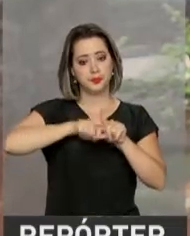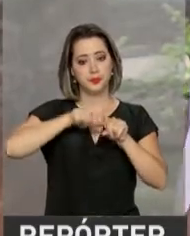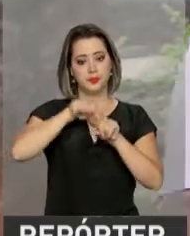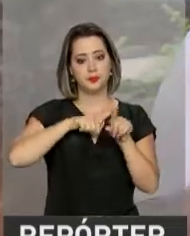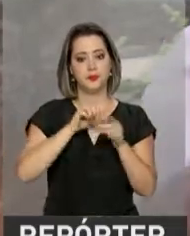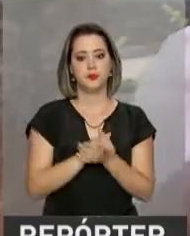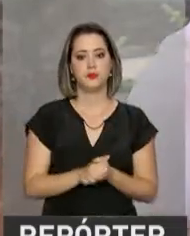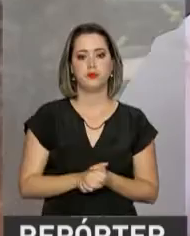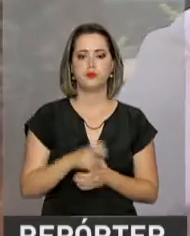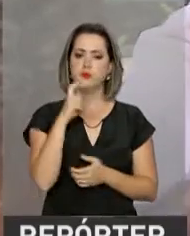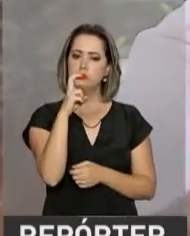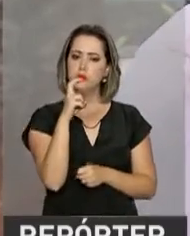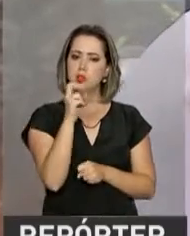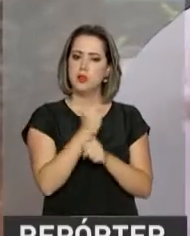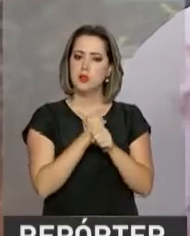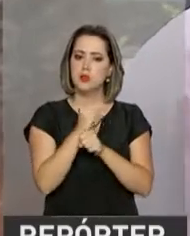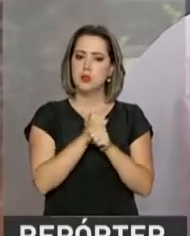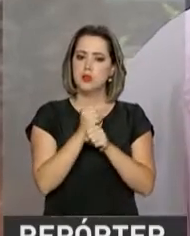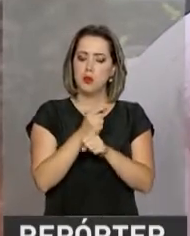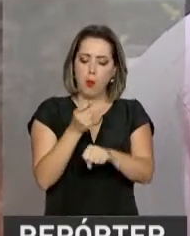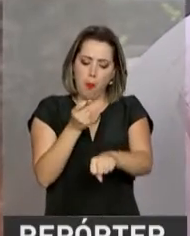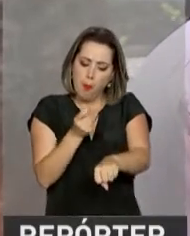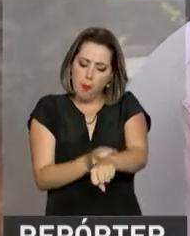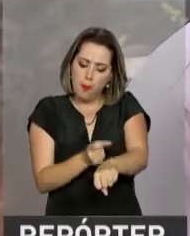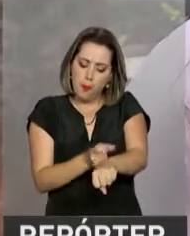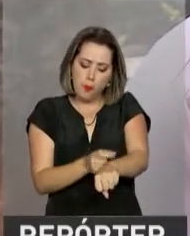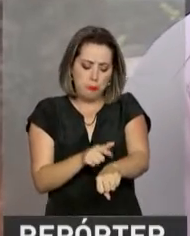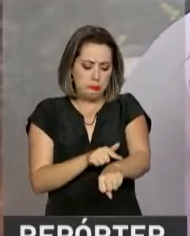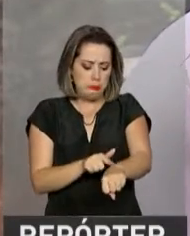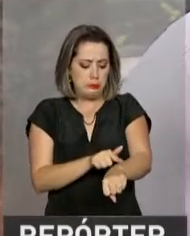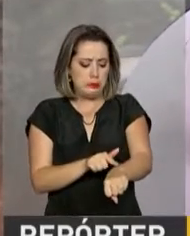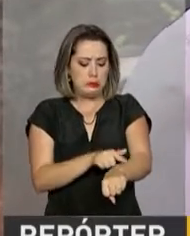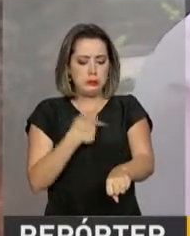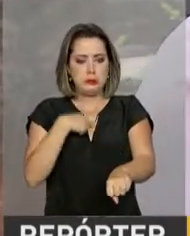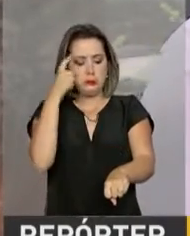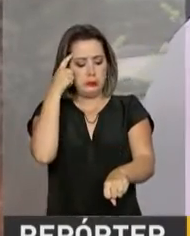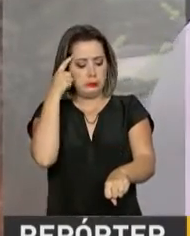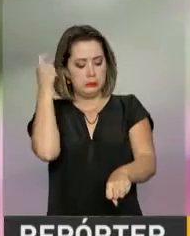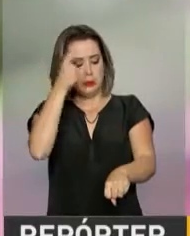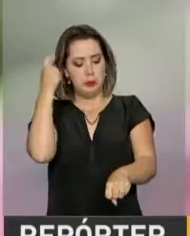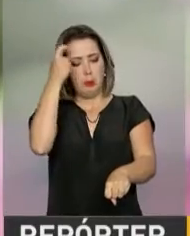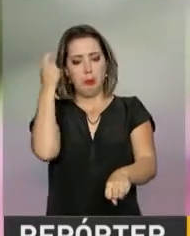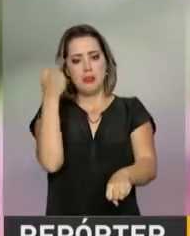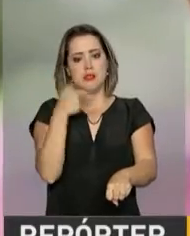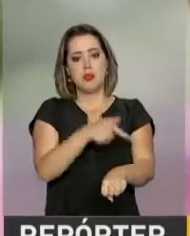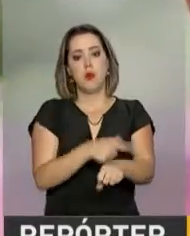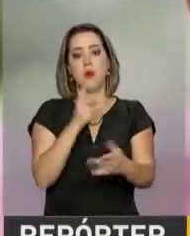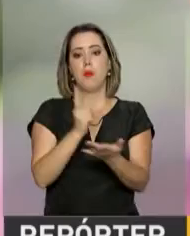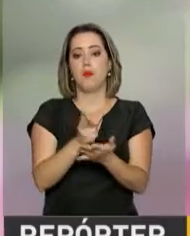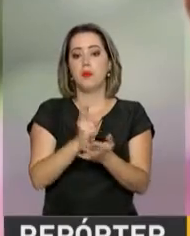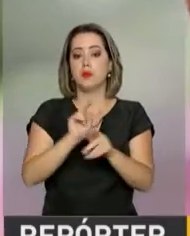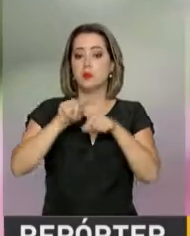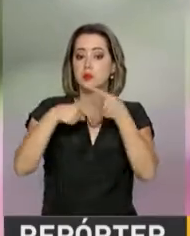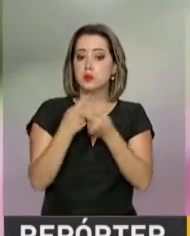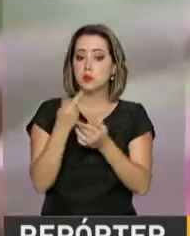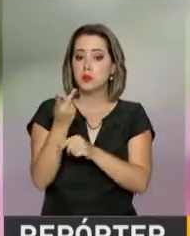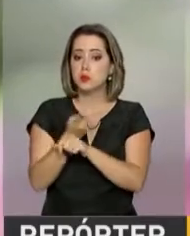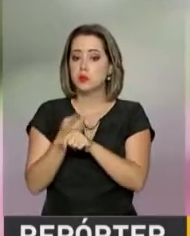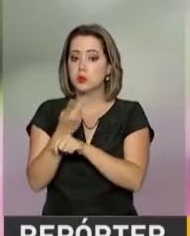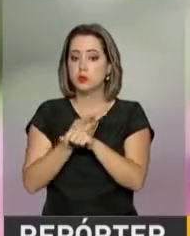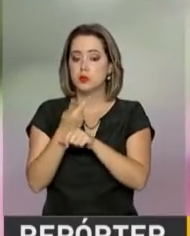Há cinco anos, um buraco na pele tirou o sono do corretor de imóveis José Ives. Mesmo depois de procurar um